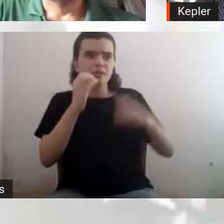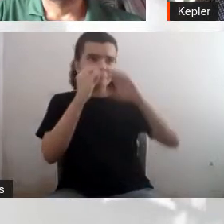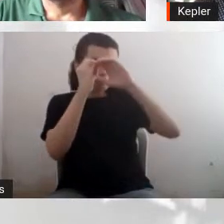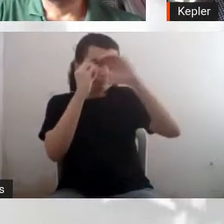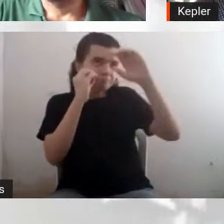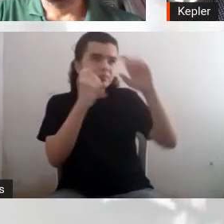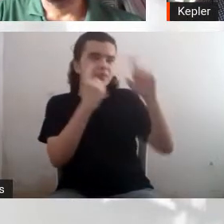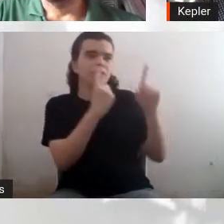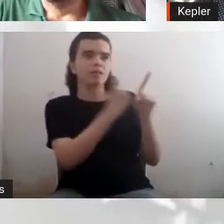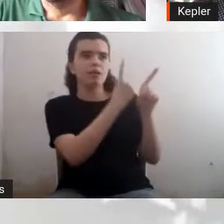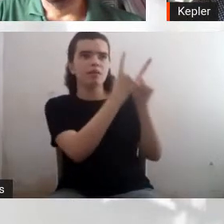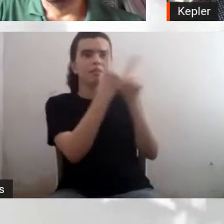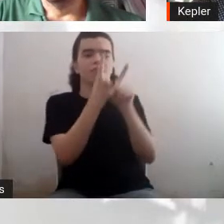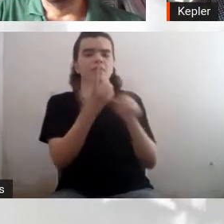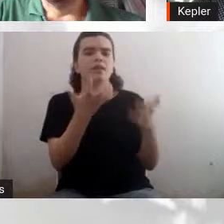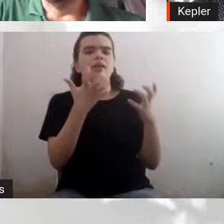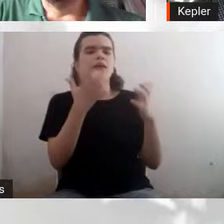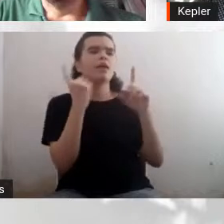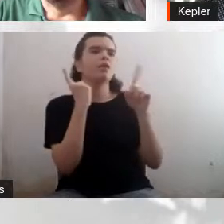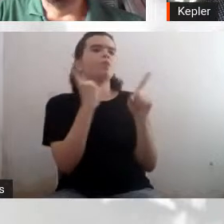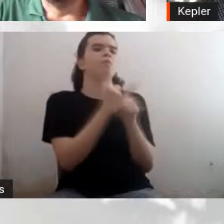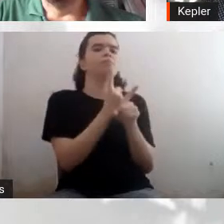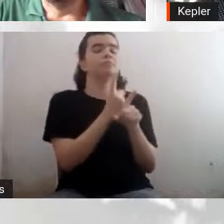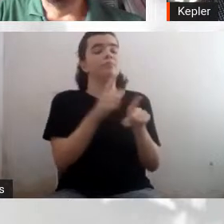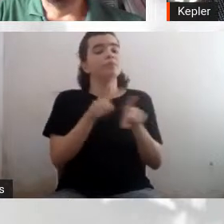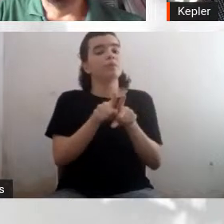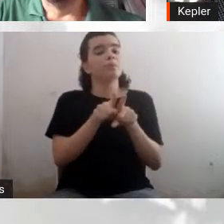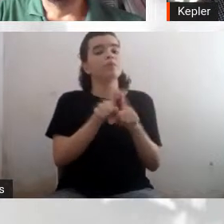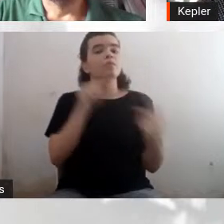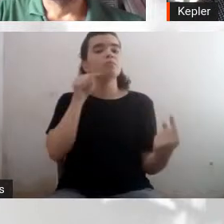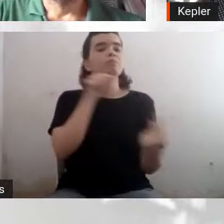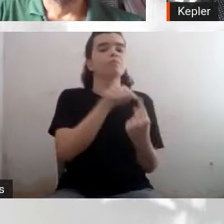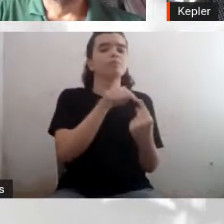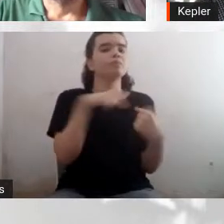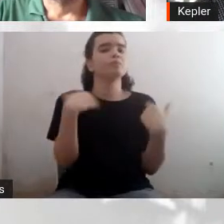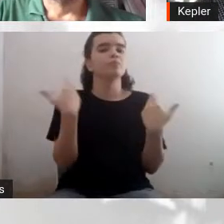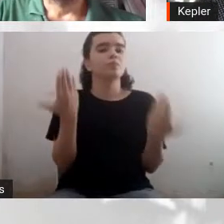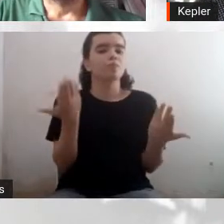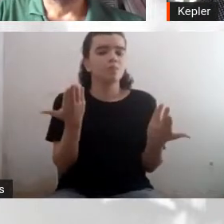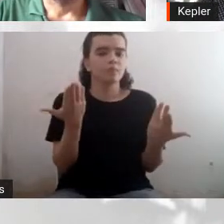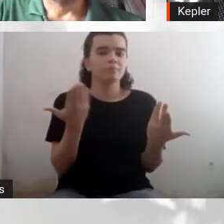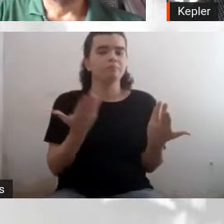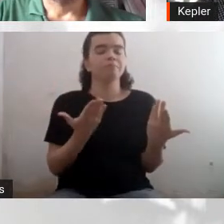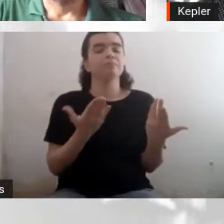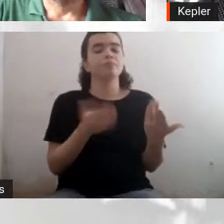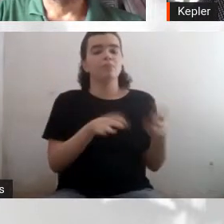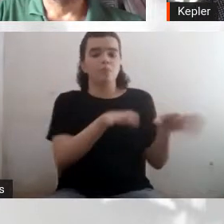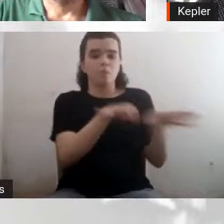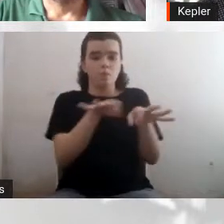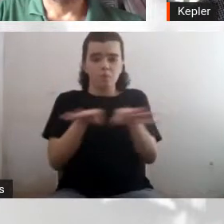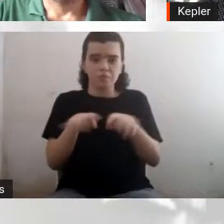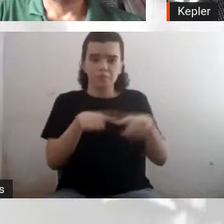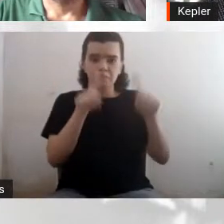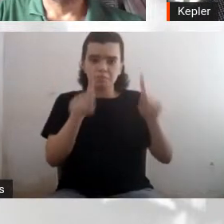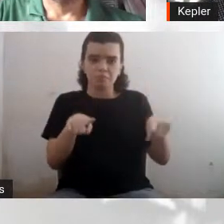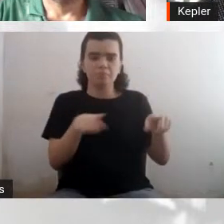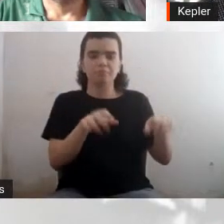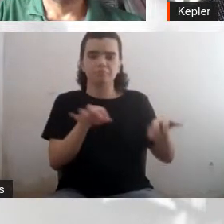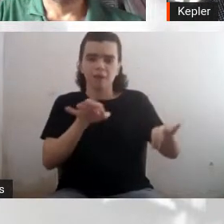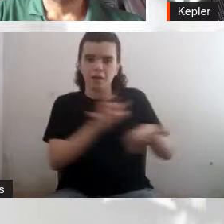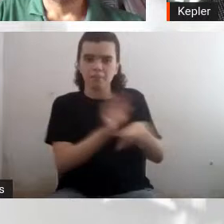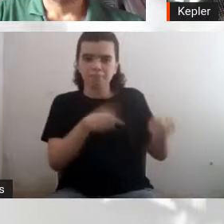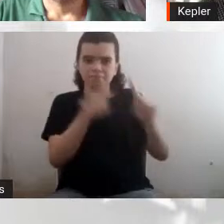que vai se aprender com essa observação, e a gente envia, então, esse projeto para uma comissão, comissão de